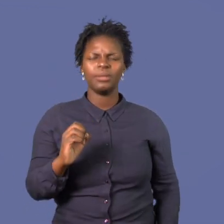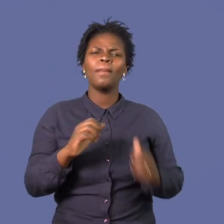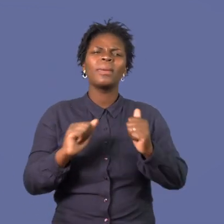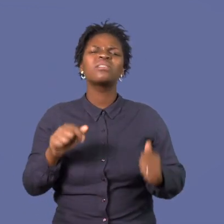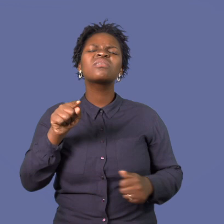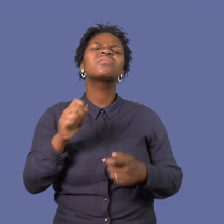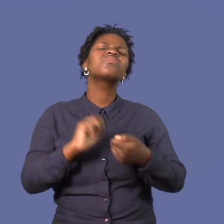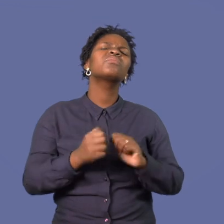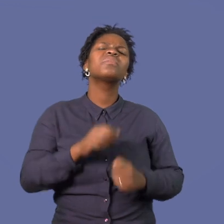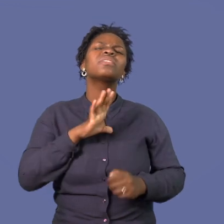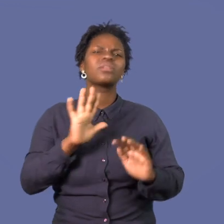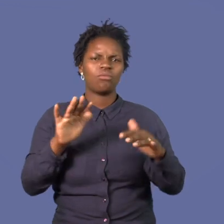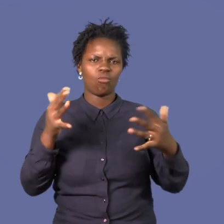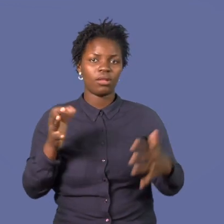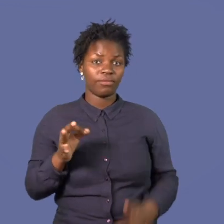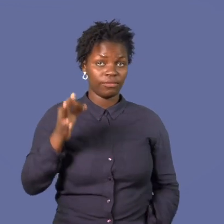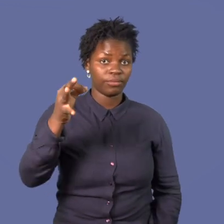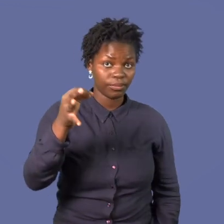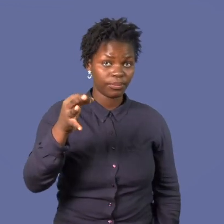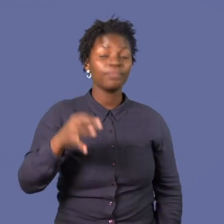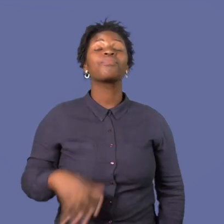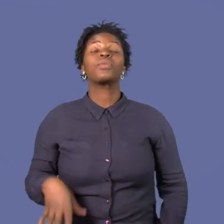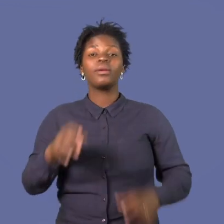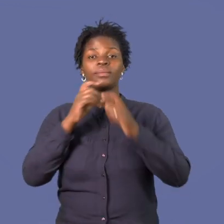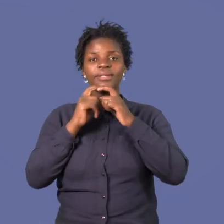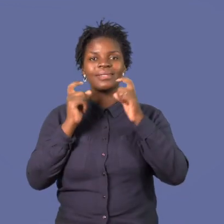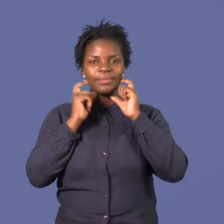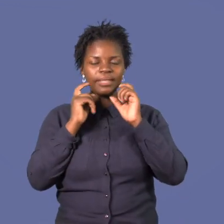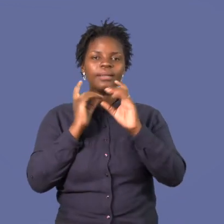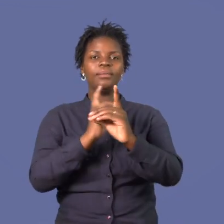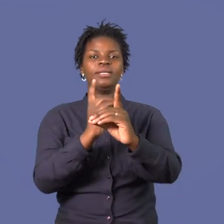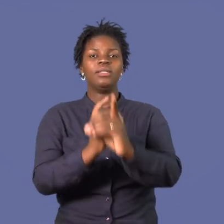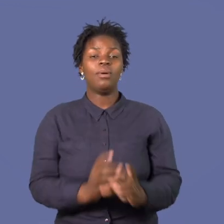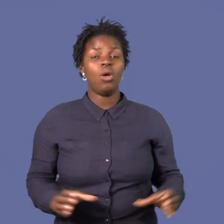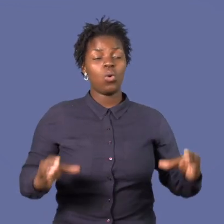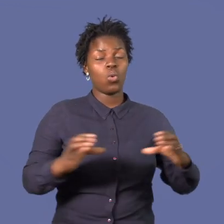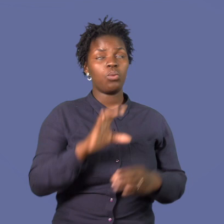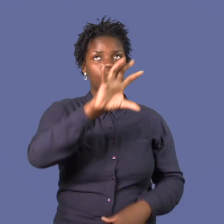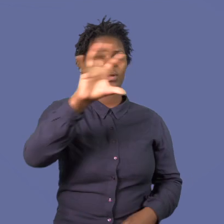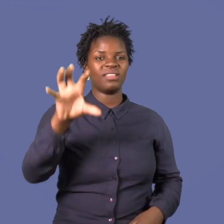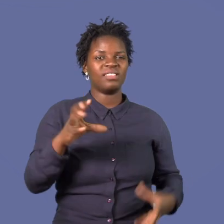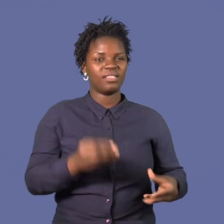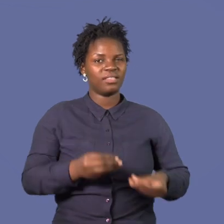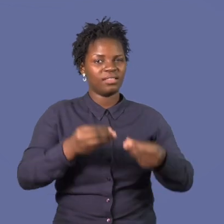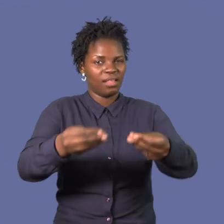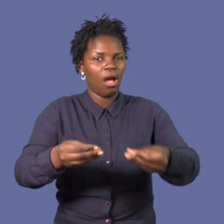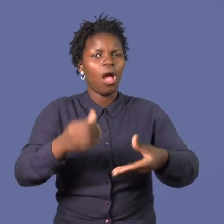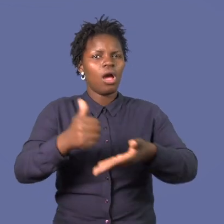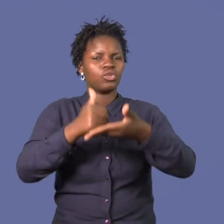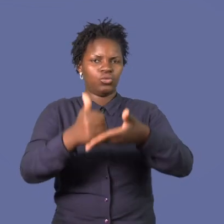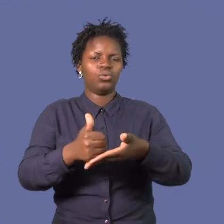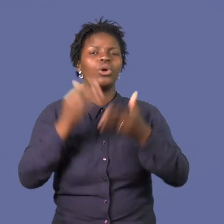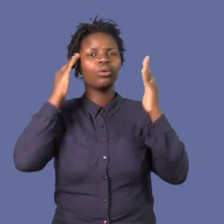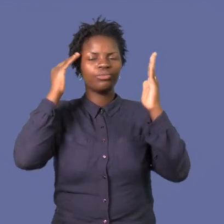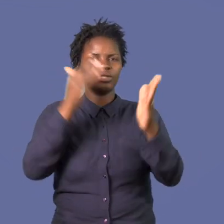sobre o argumento de que os custos em Moçambique façam a queda do preço de carvão a nível internacional não permitiam